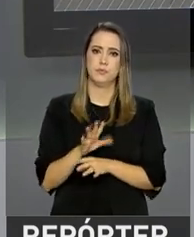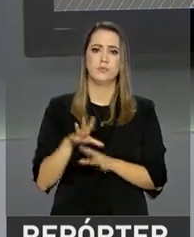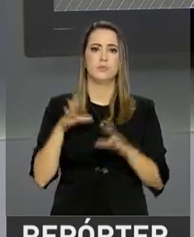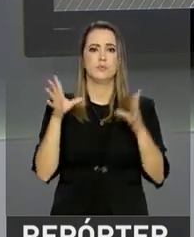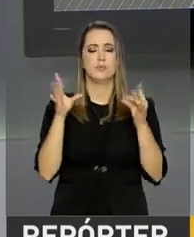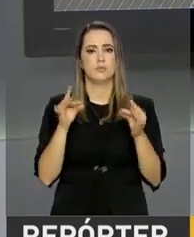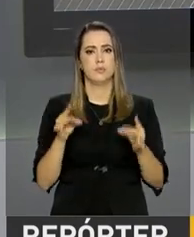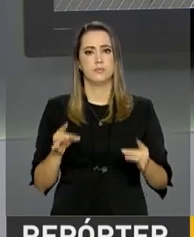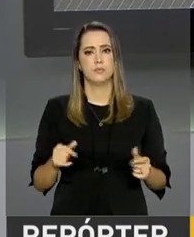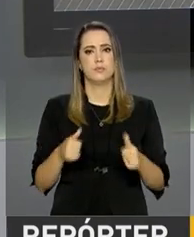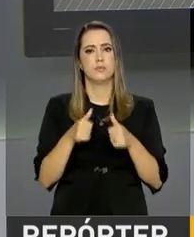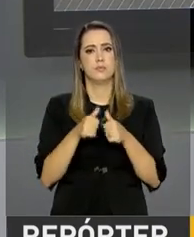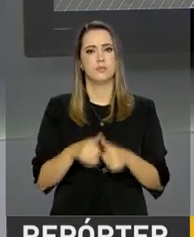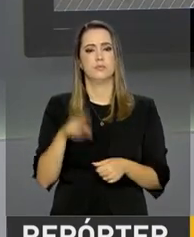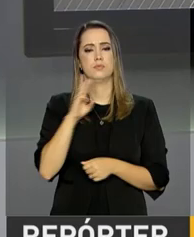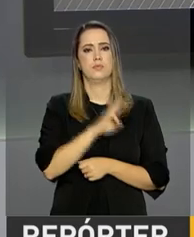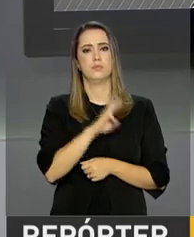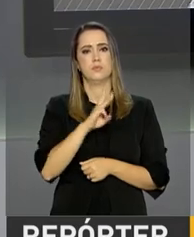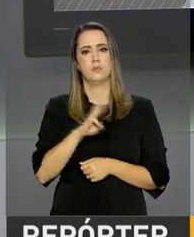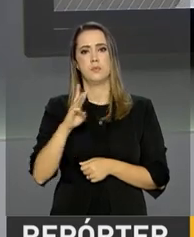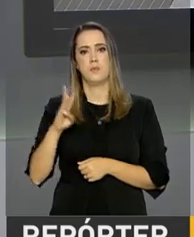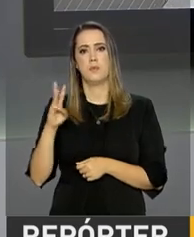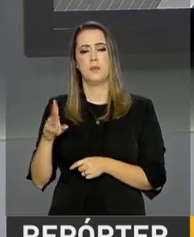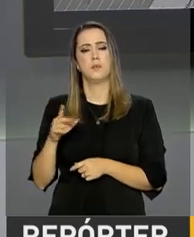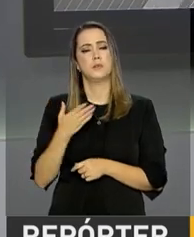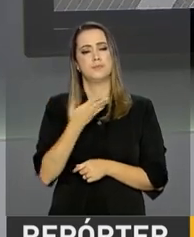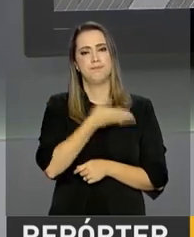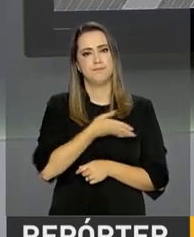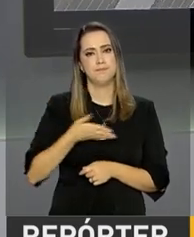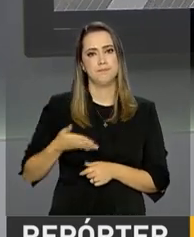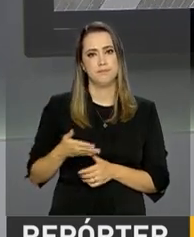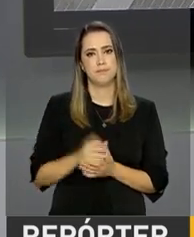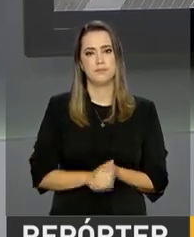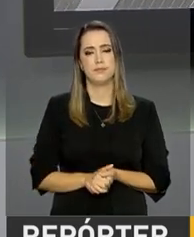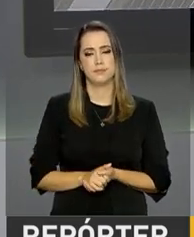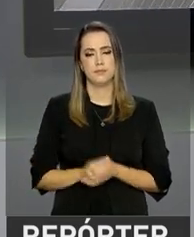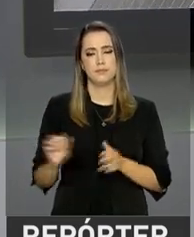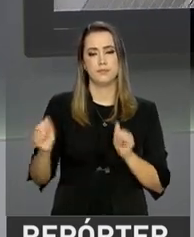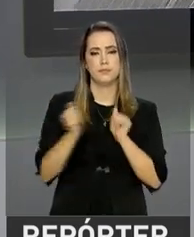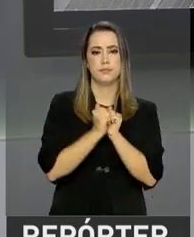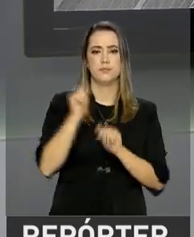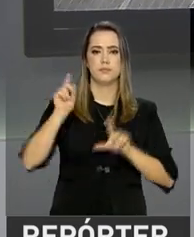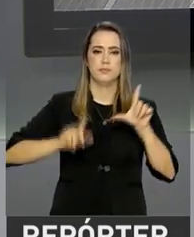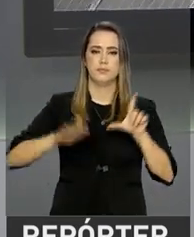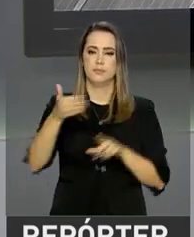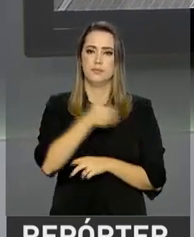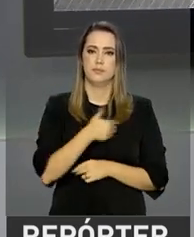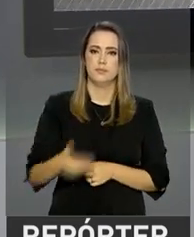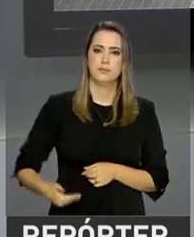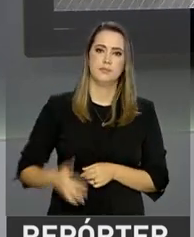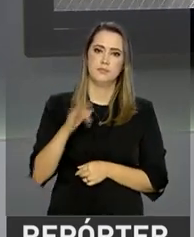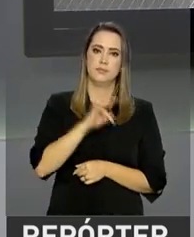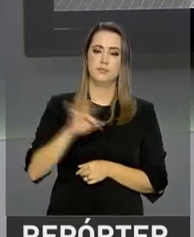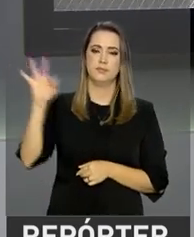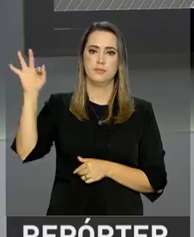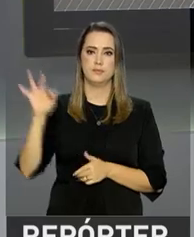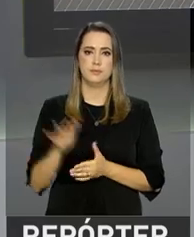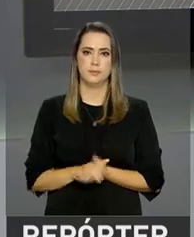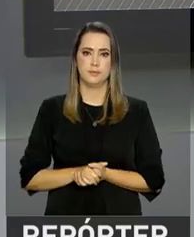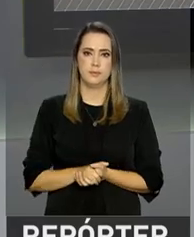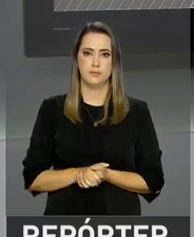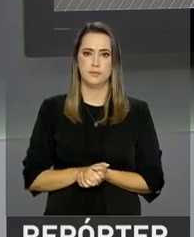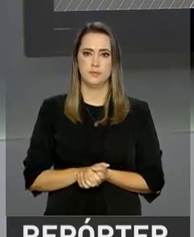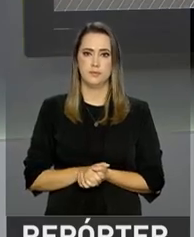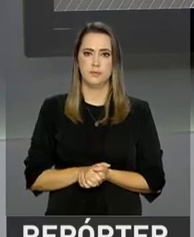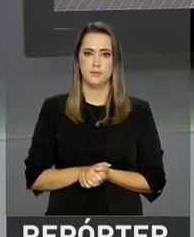no YouTube e toda a nossa programação também está na página da NBR na internet. Continue com a gente aqui na NBR, a TV do Governo